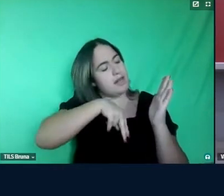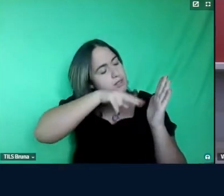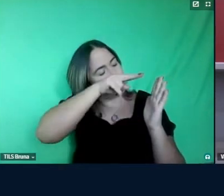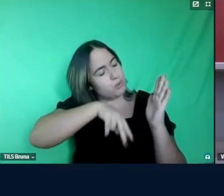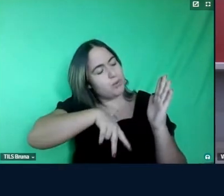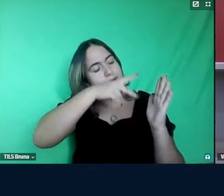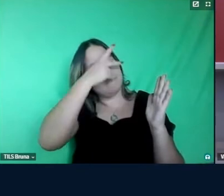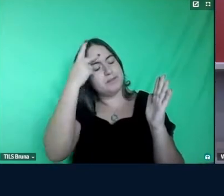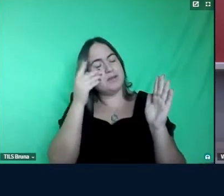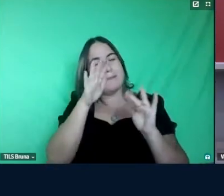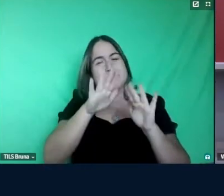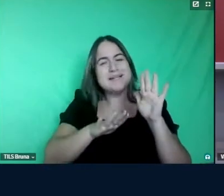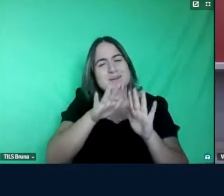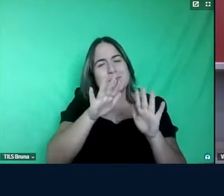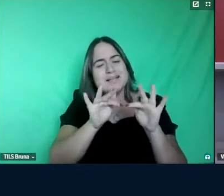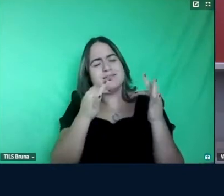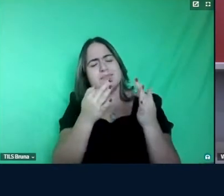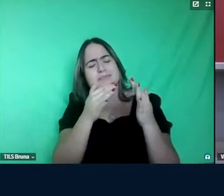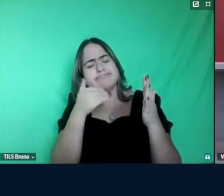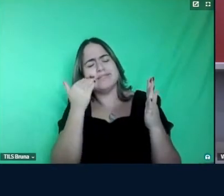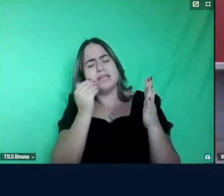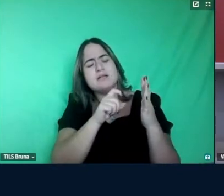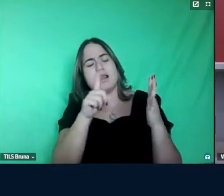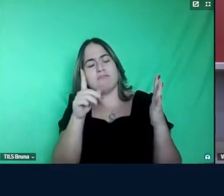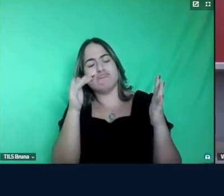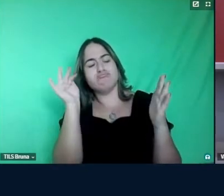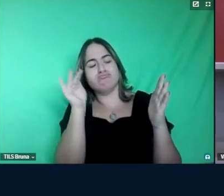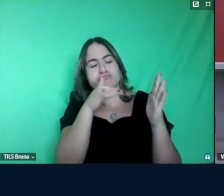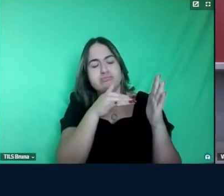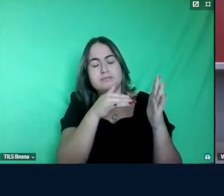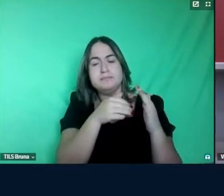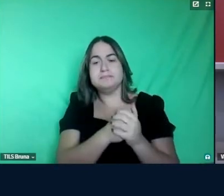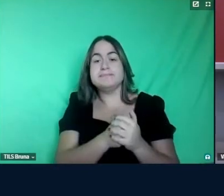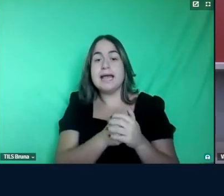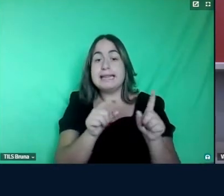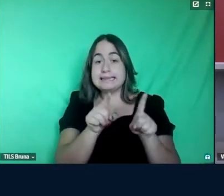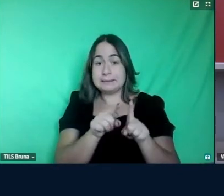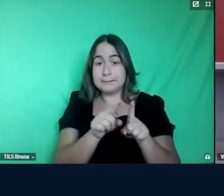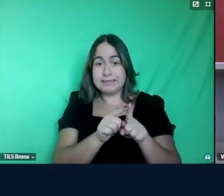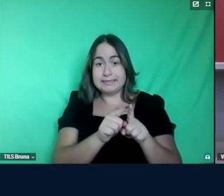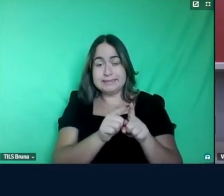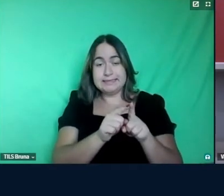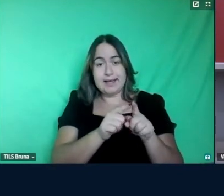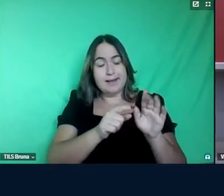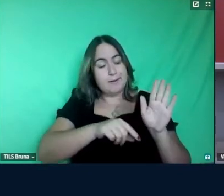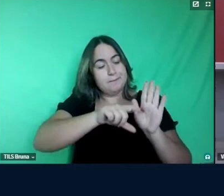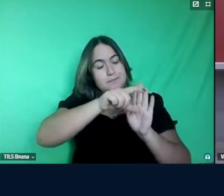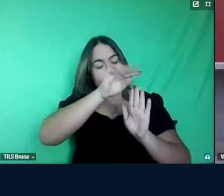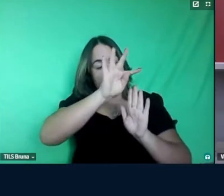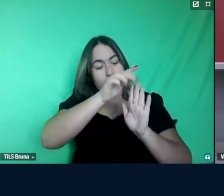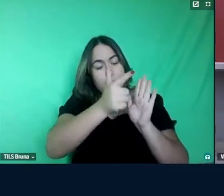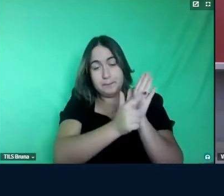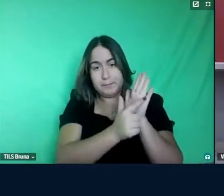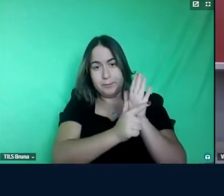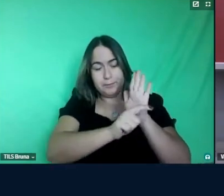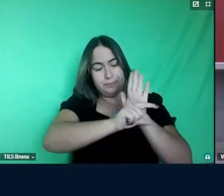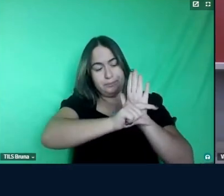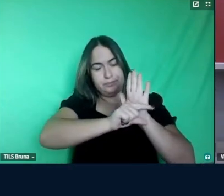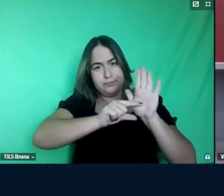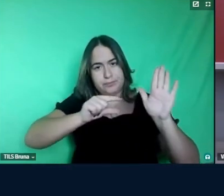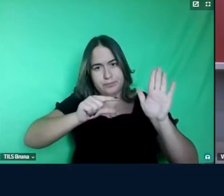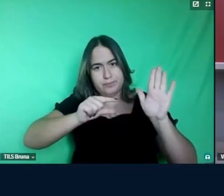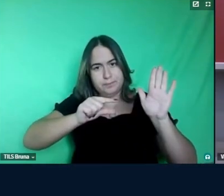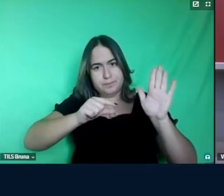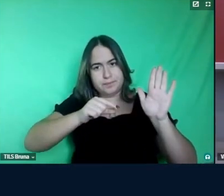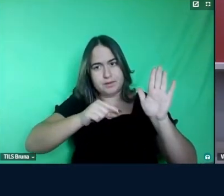familiarizadas com o assunto as notas de rodapé eu amo notas de rodapé adoro então elas demonstram